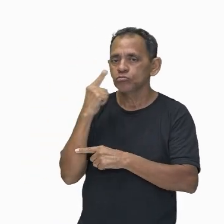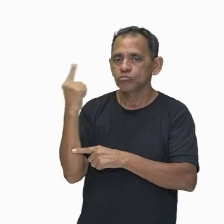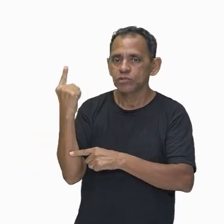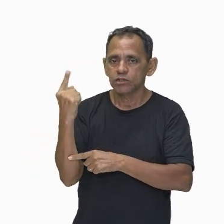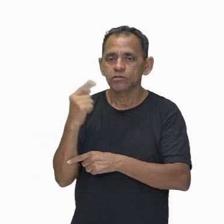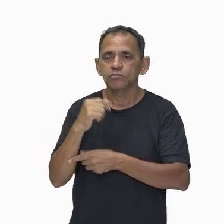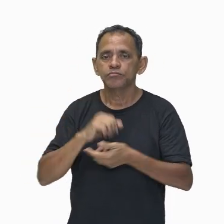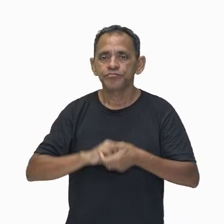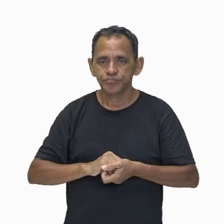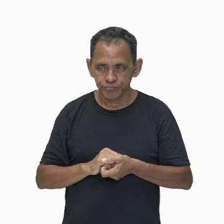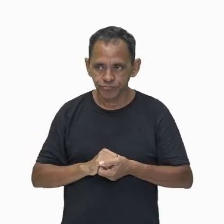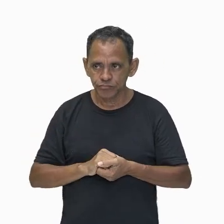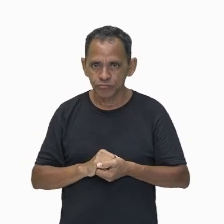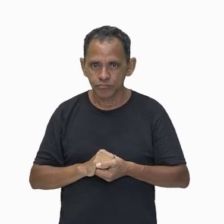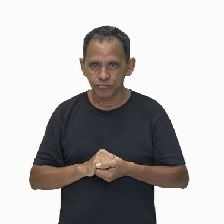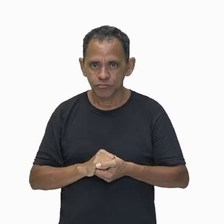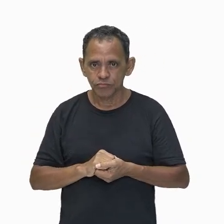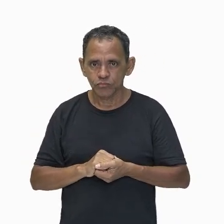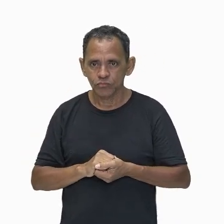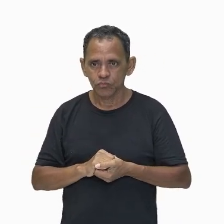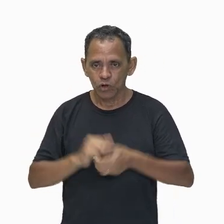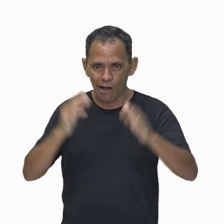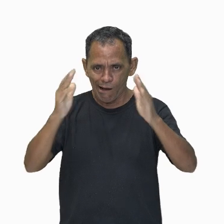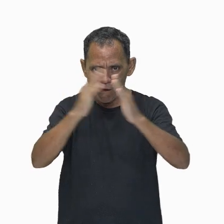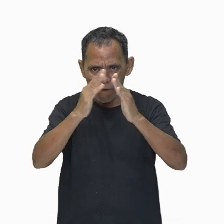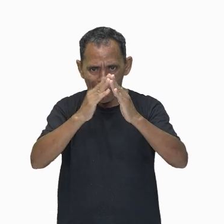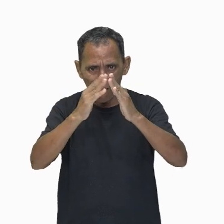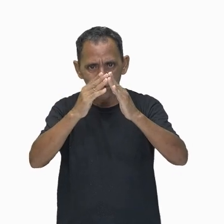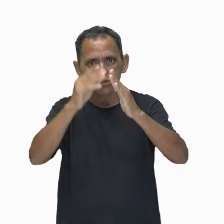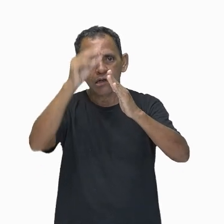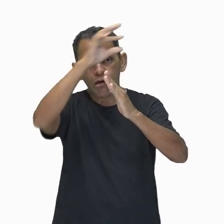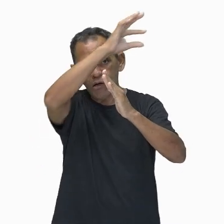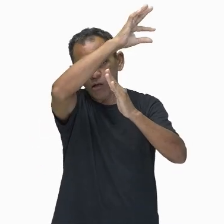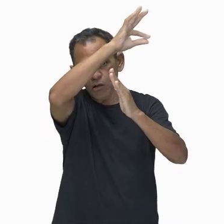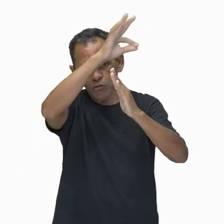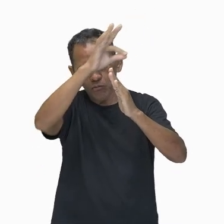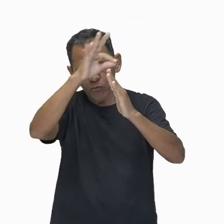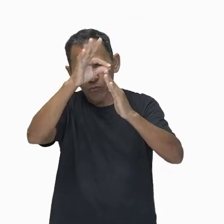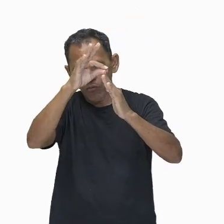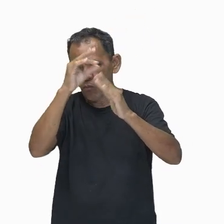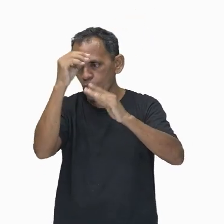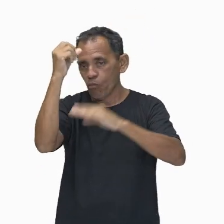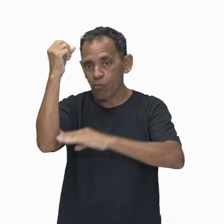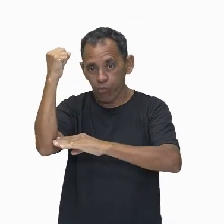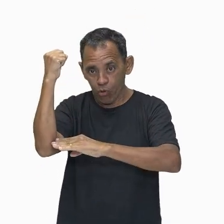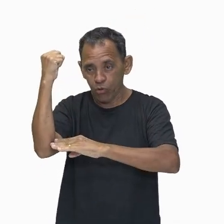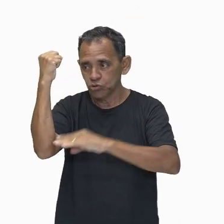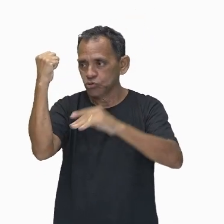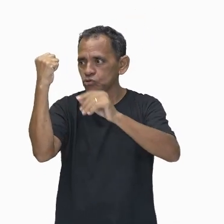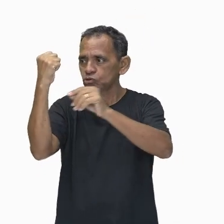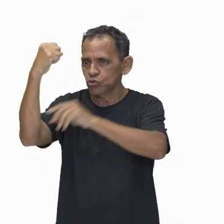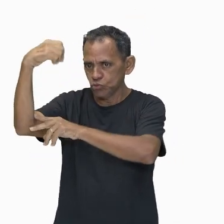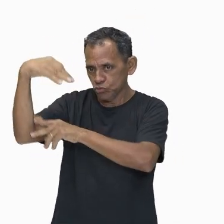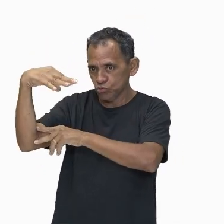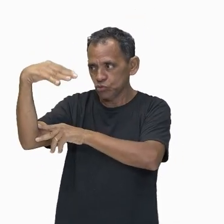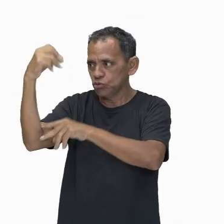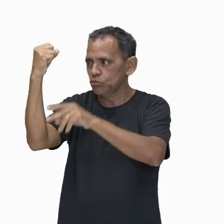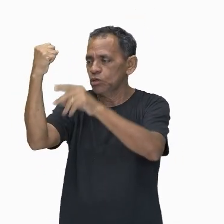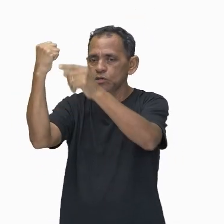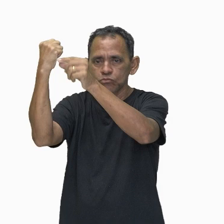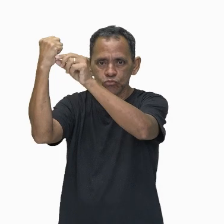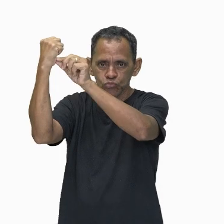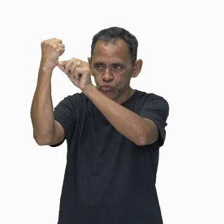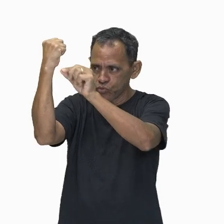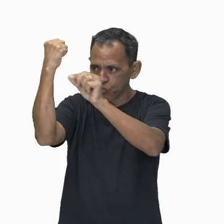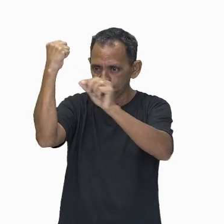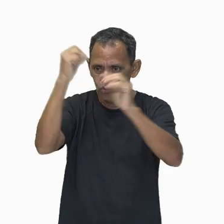energia elétrica vai ser igual aí a energia térmica mais a energia luminosa mais a energia